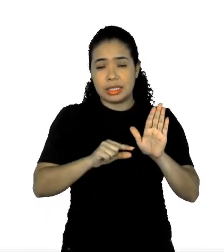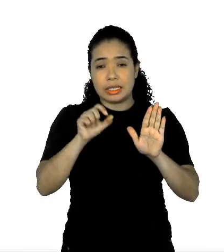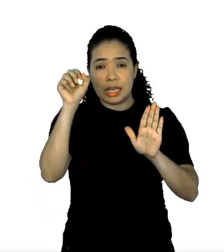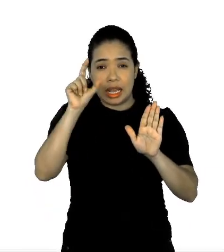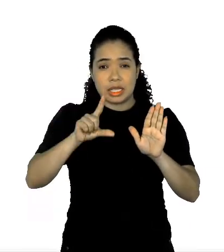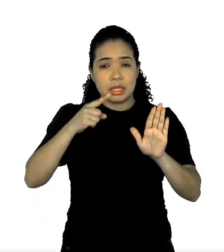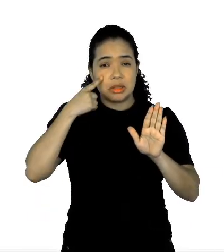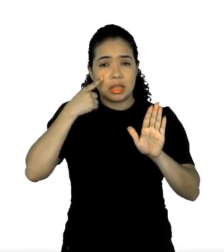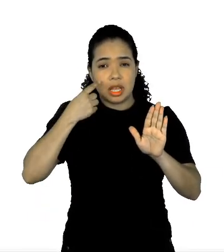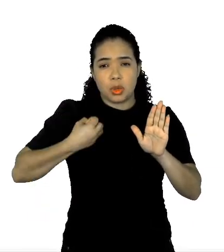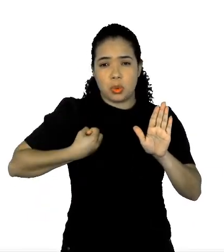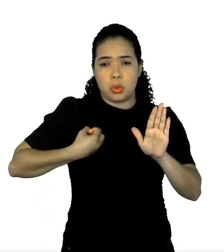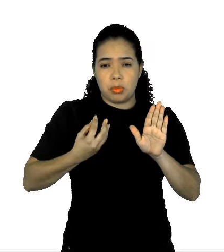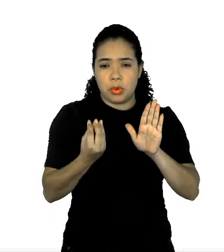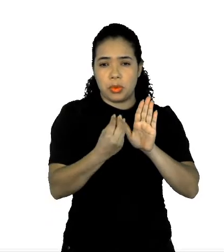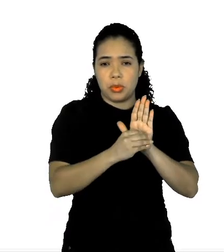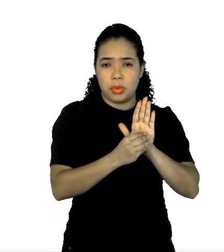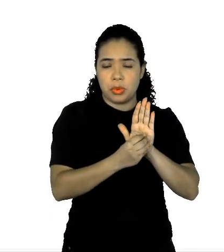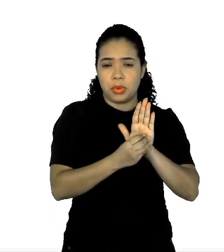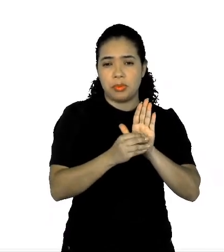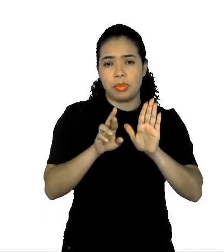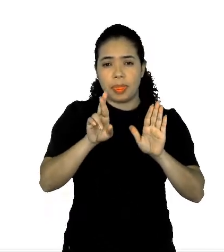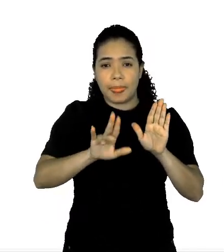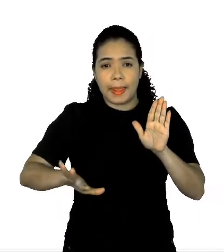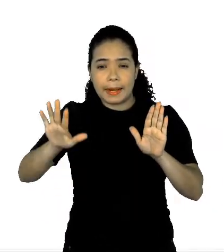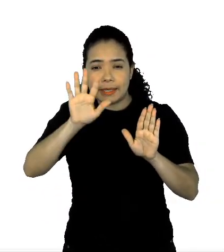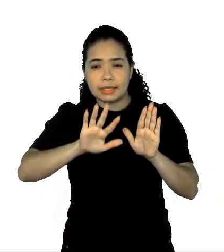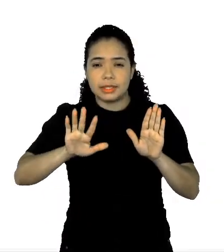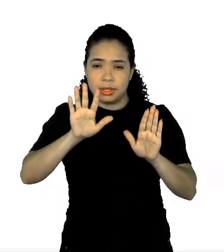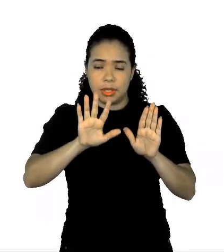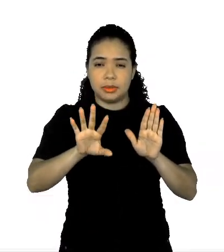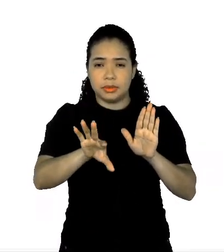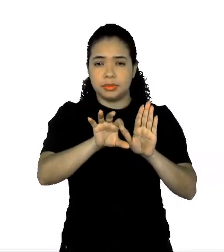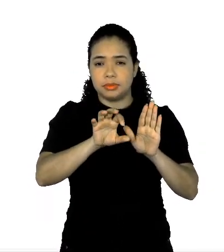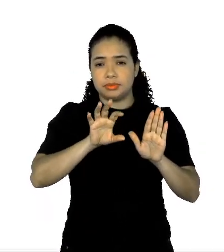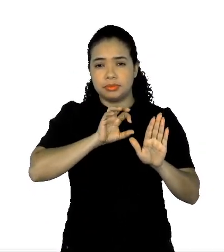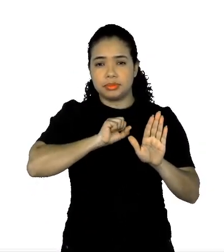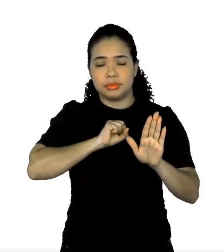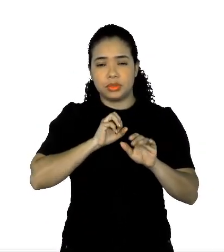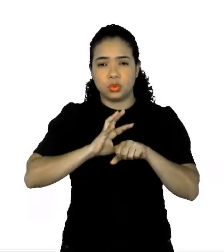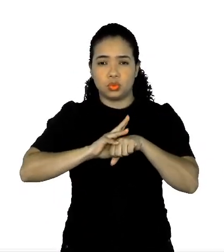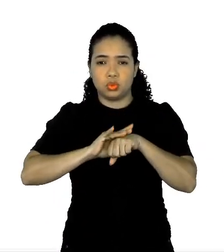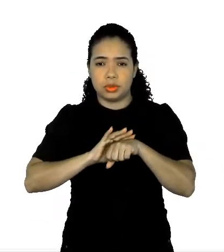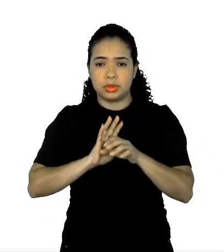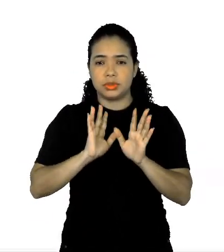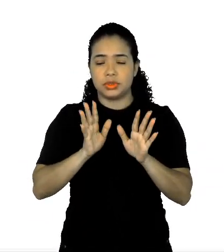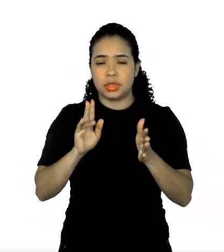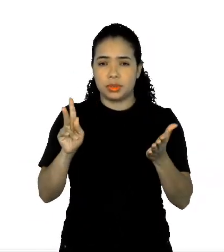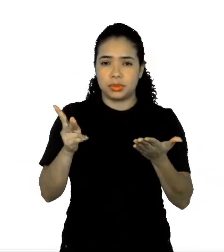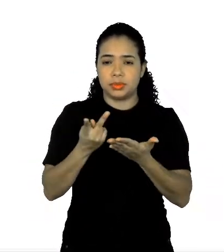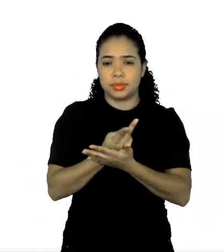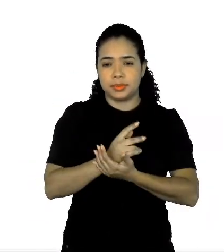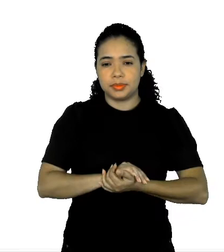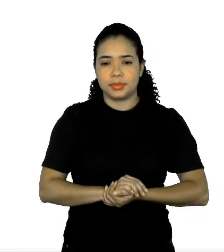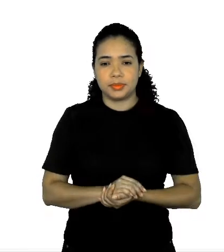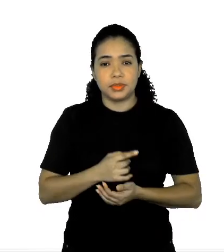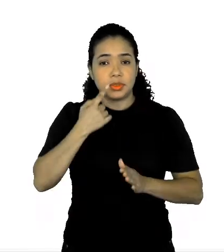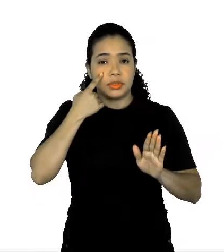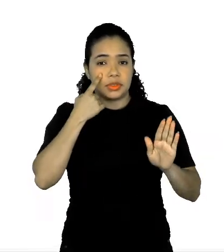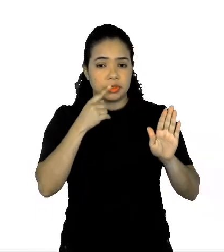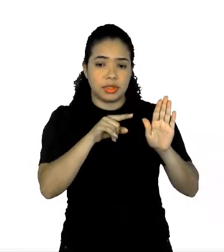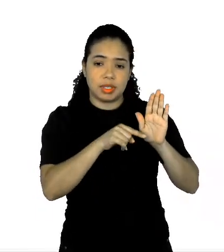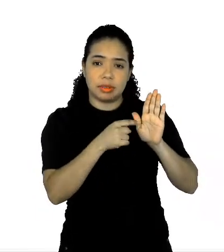né, os números, a gente tem as regiões com os casos, né, a quantidade de casos nessas regiões. Aí a gente vê que a